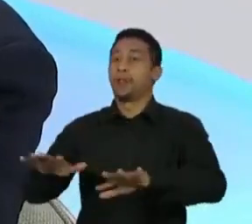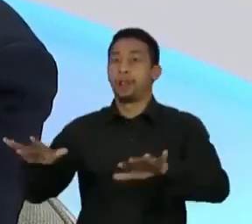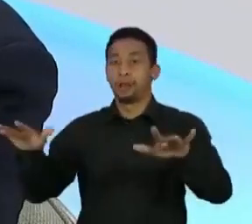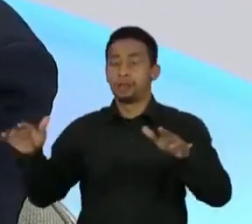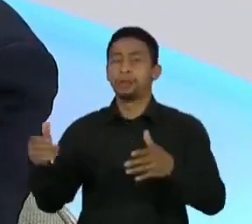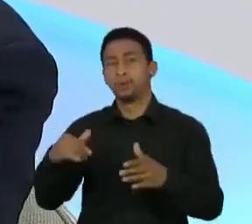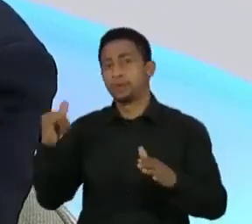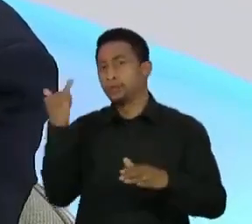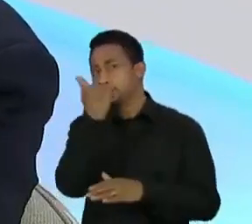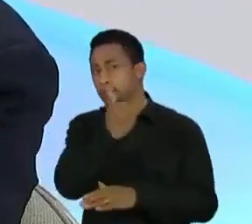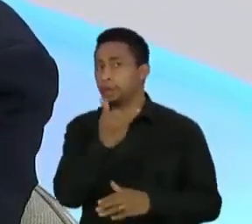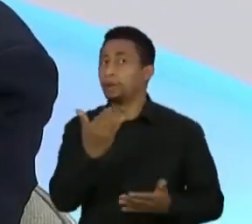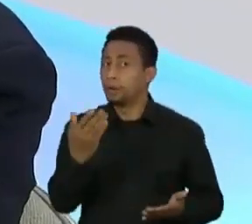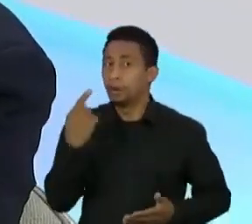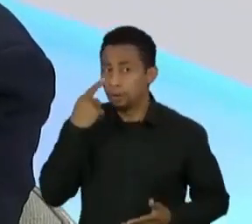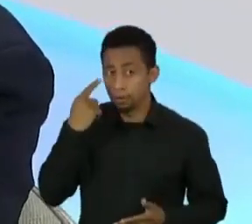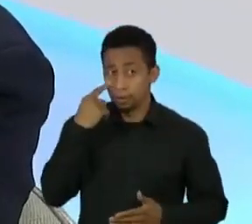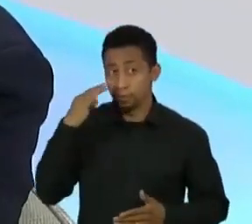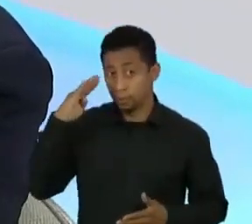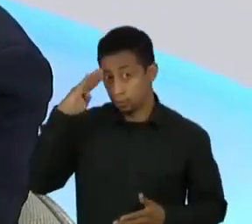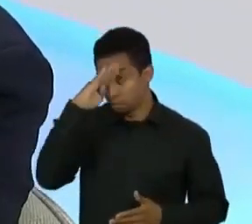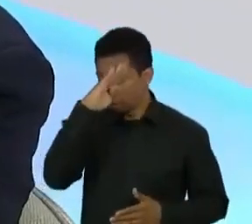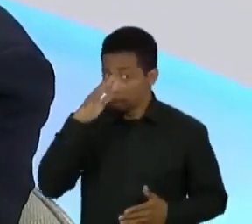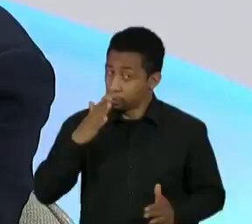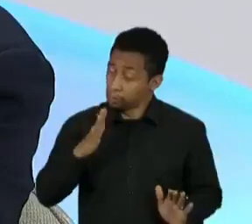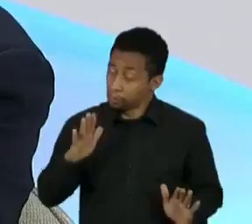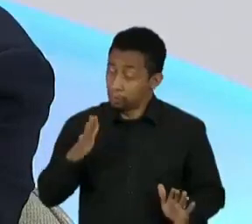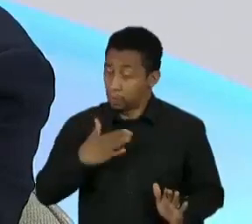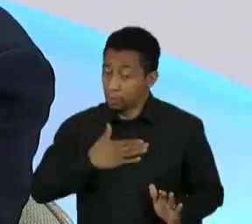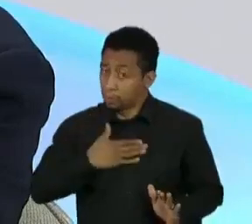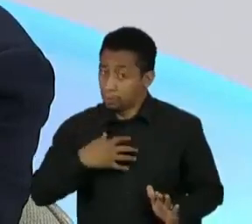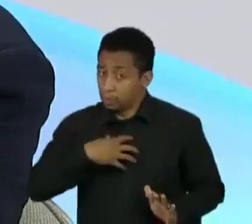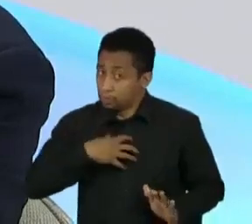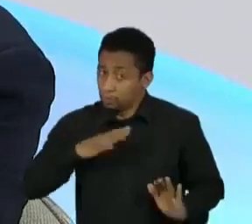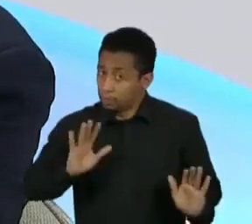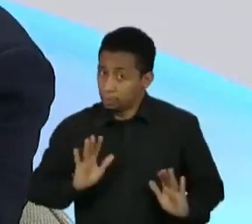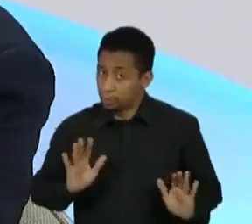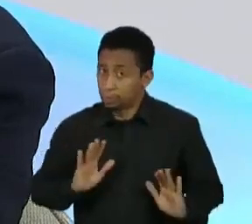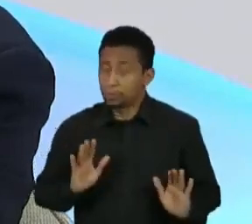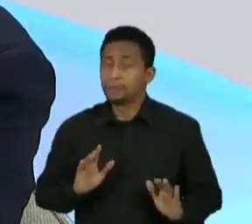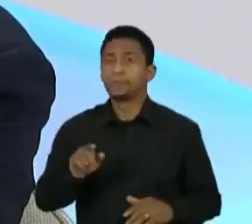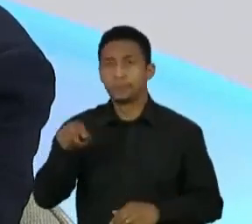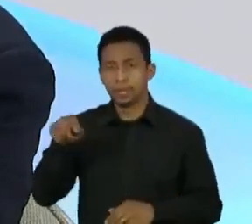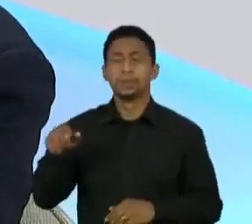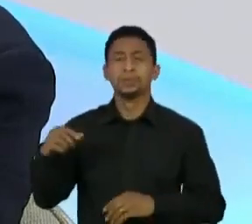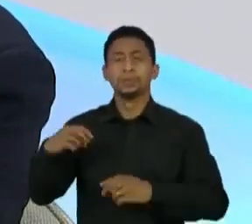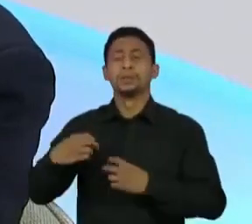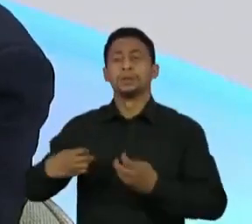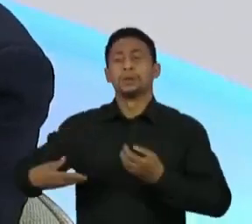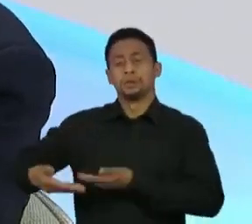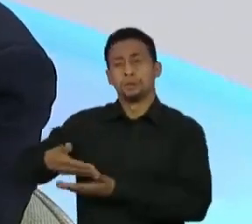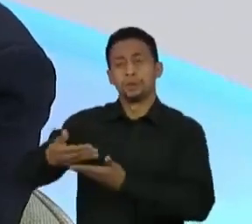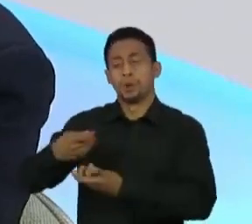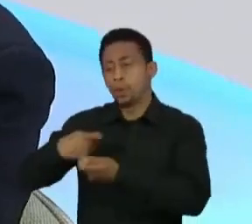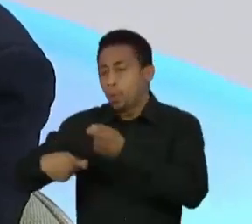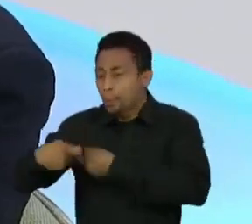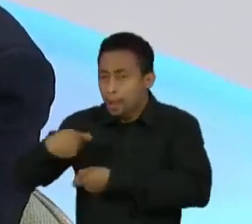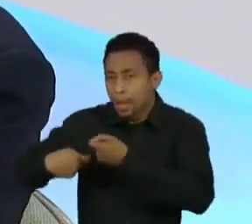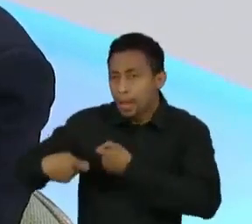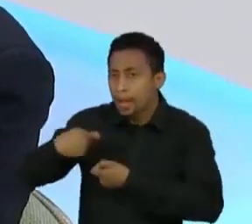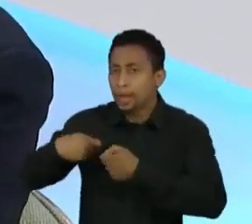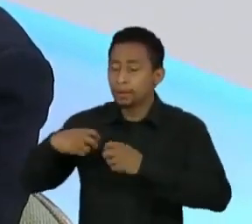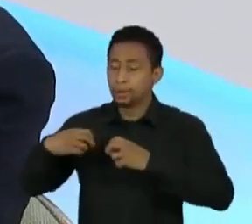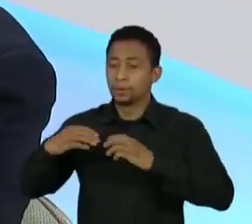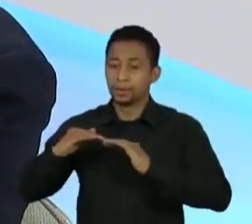e disse, olha, presidente, eu quero... sabe que não é do meu feitio, eu não faço essas coisas, mas lá houve este rapaz que imitou